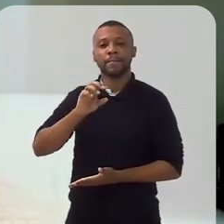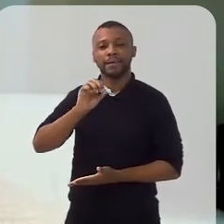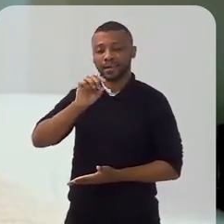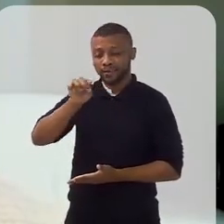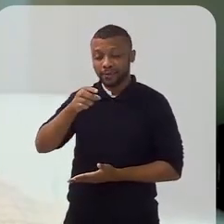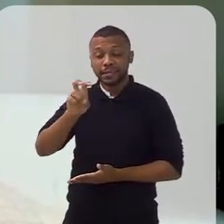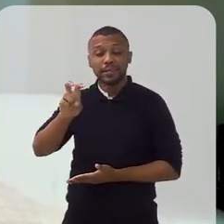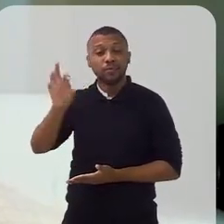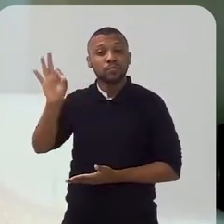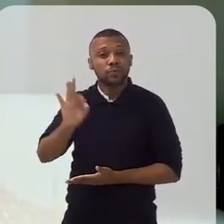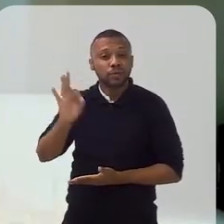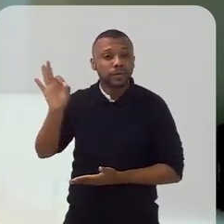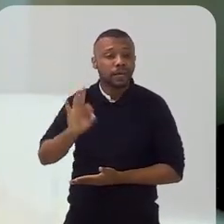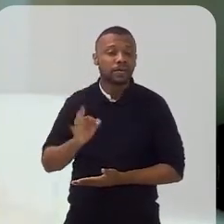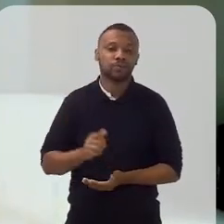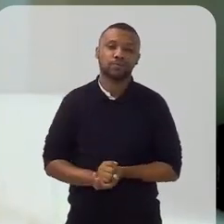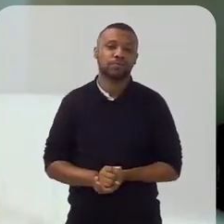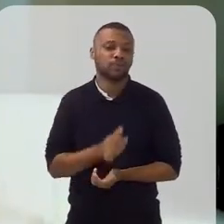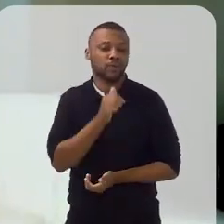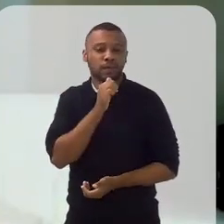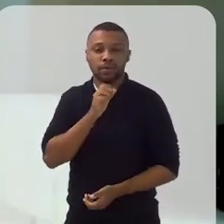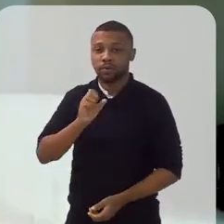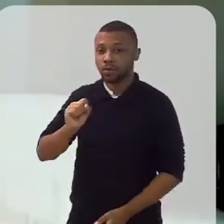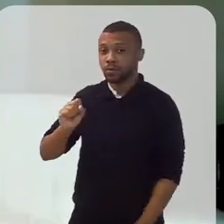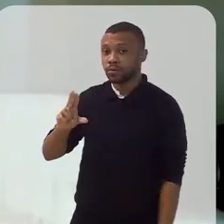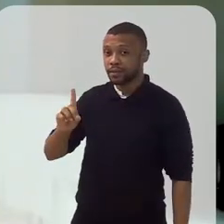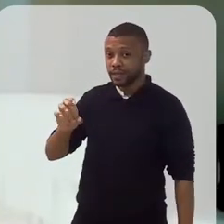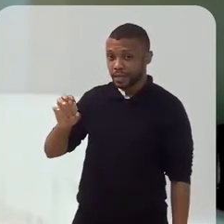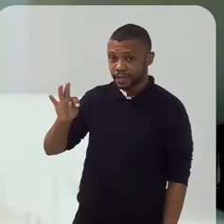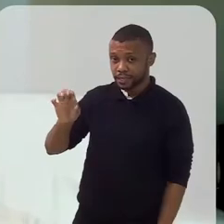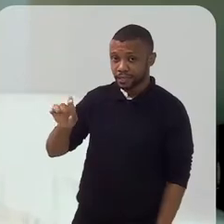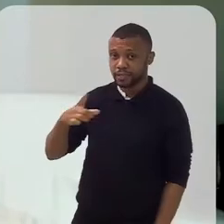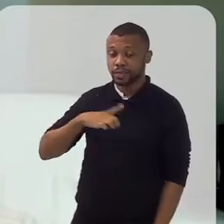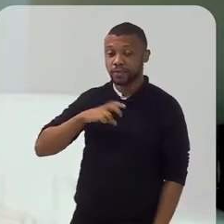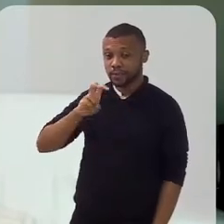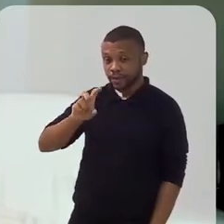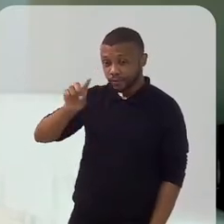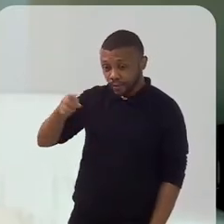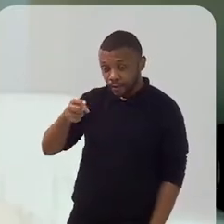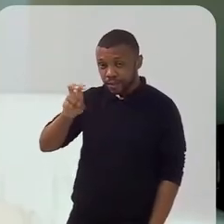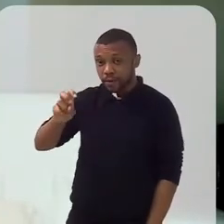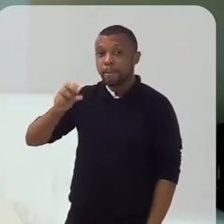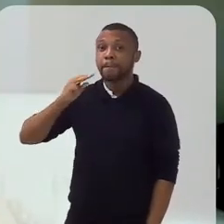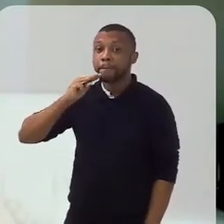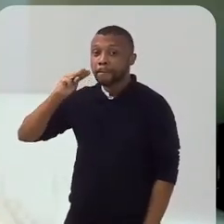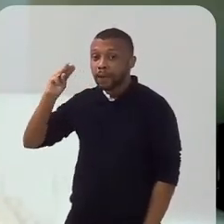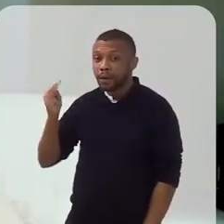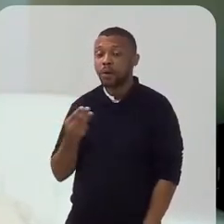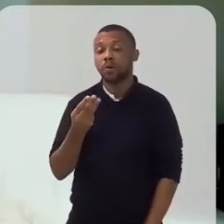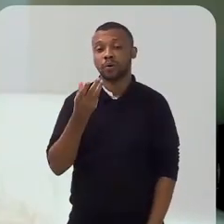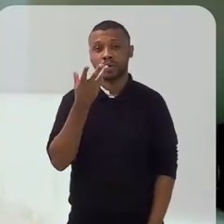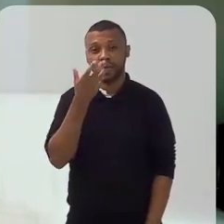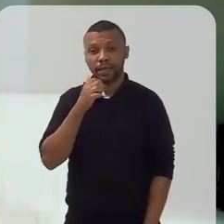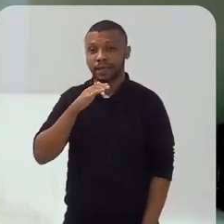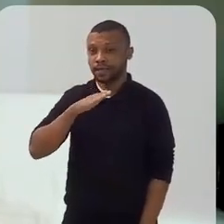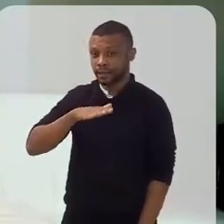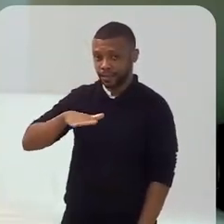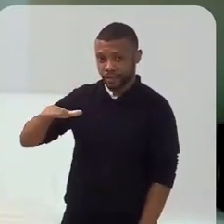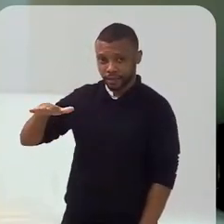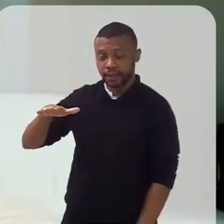Sudeste, na nossa região, nós temos 5,5 milhões dessas crianças